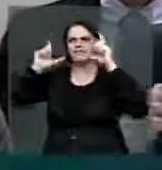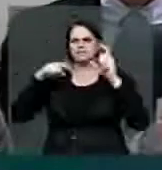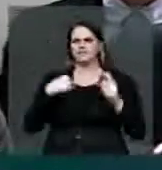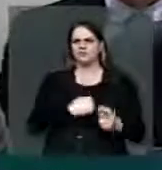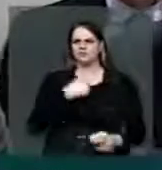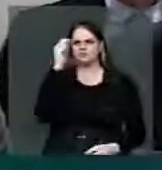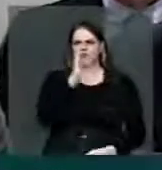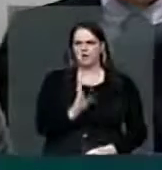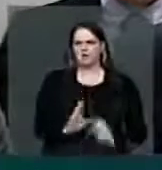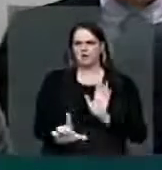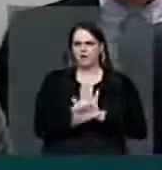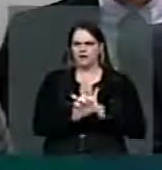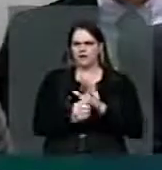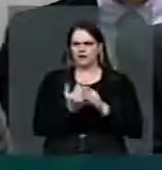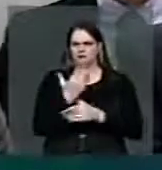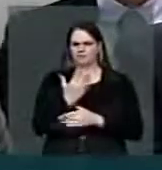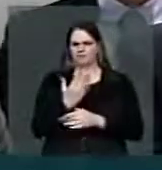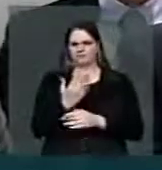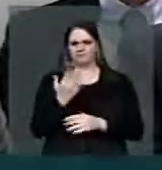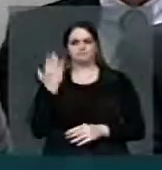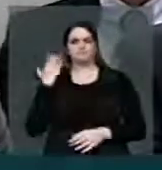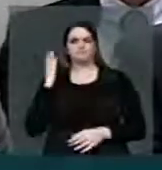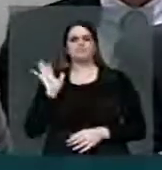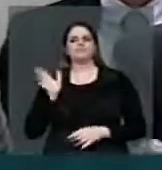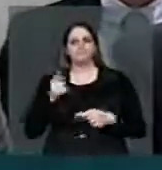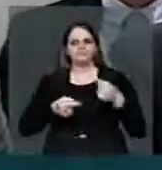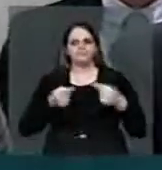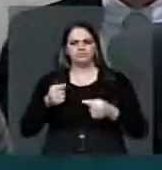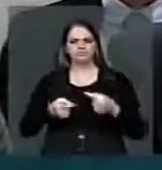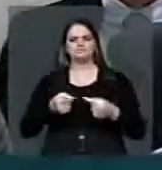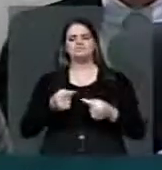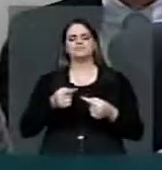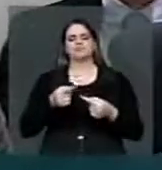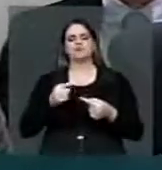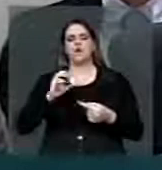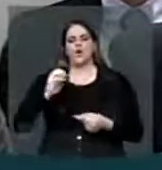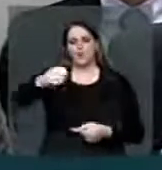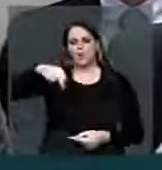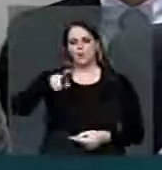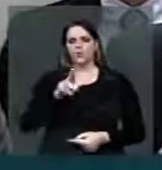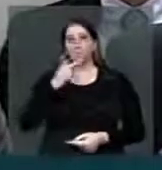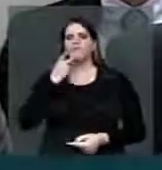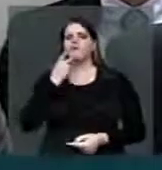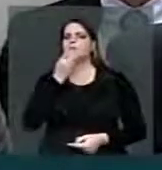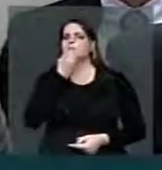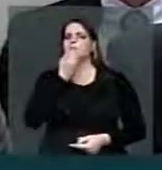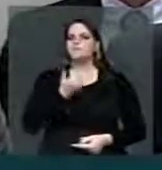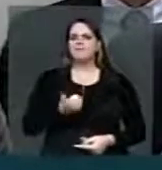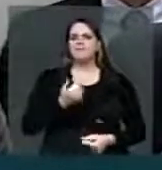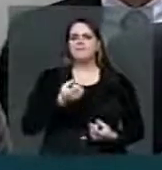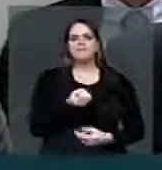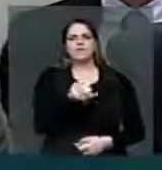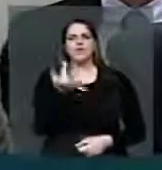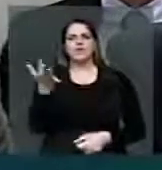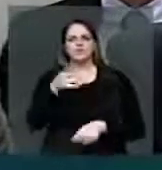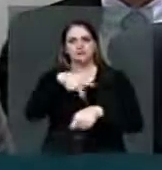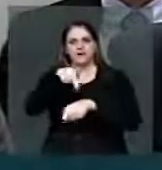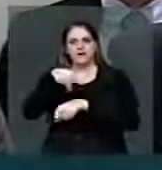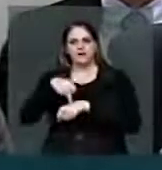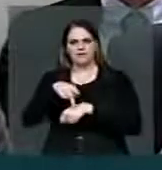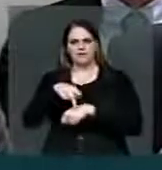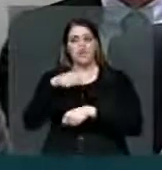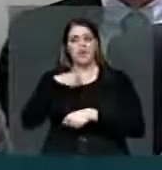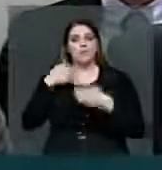muito bem referenciado da ONU aos países de vários continentes. Eu participei, por exemplo,